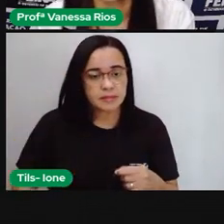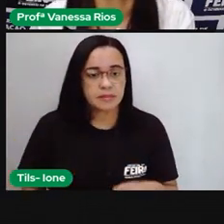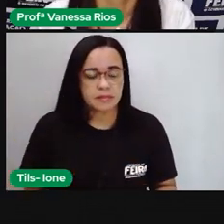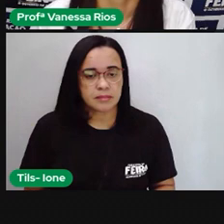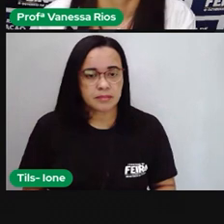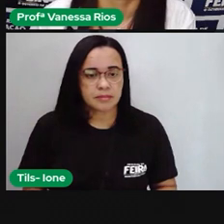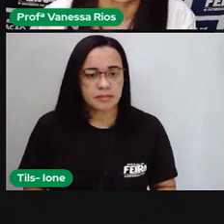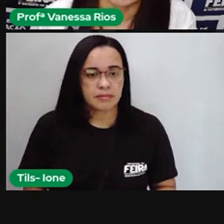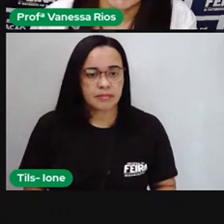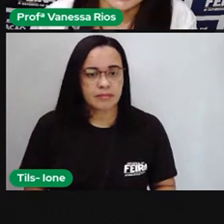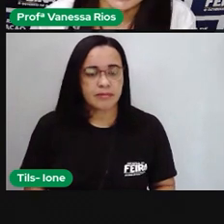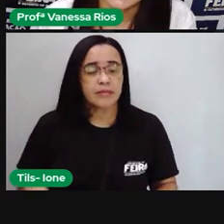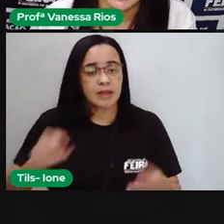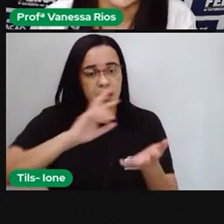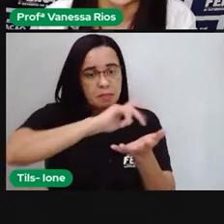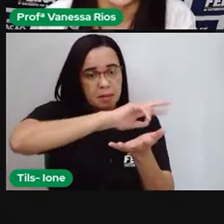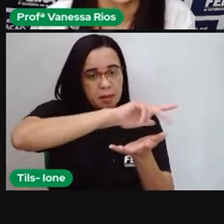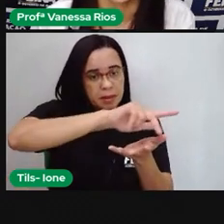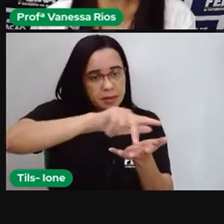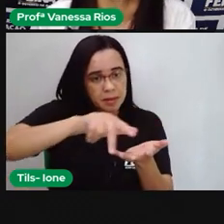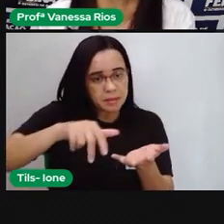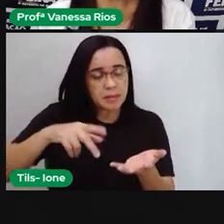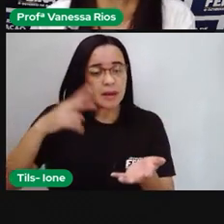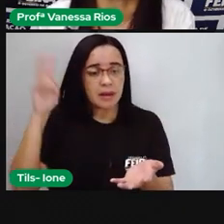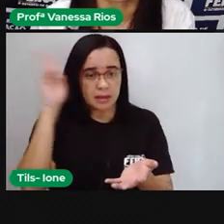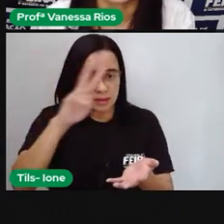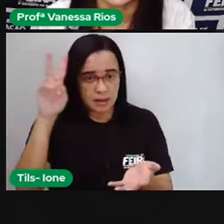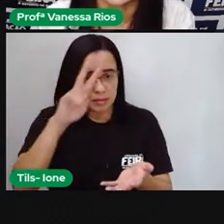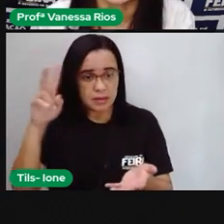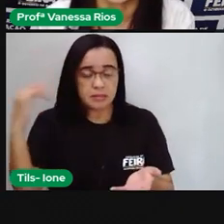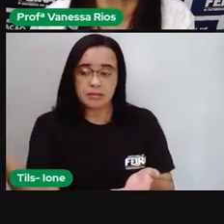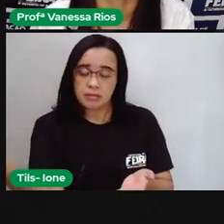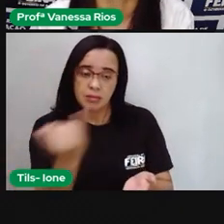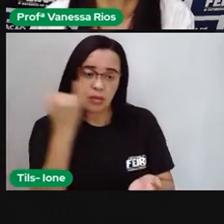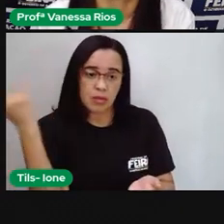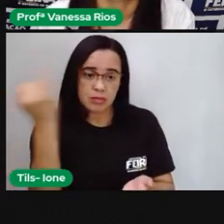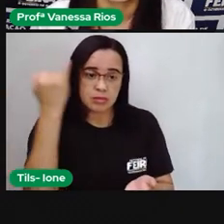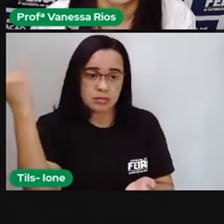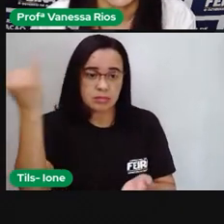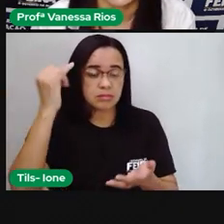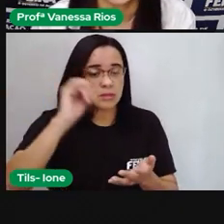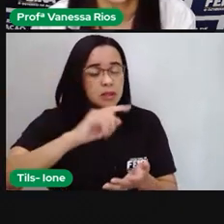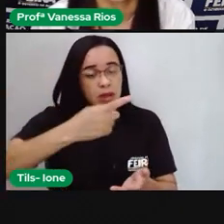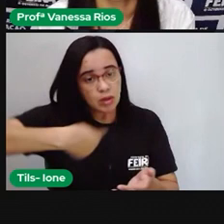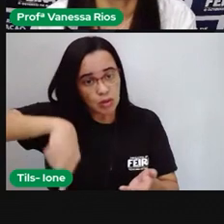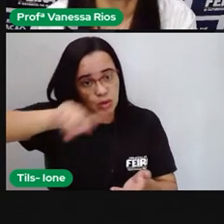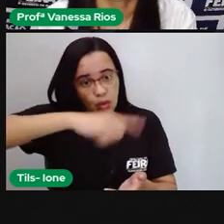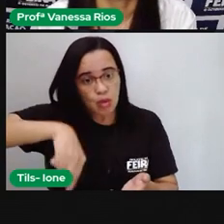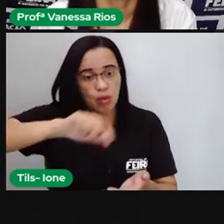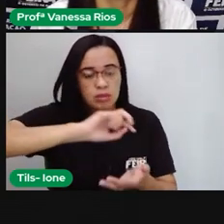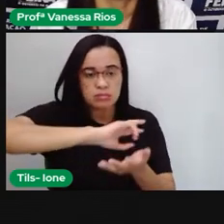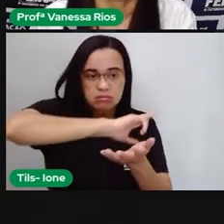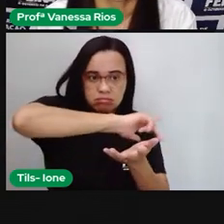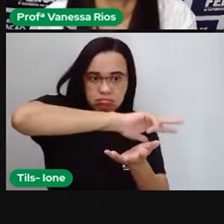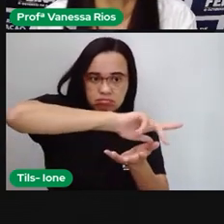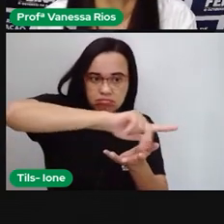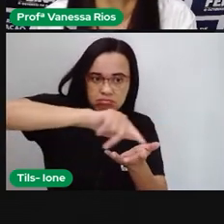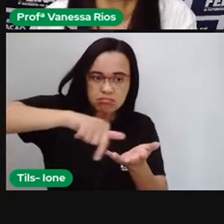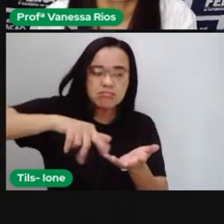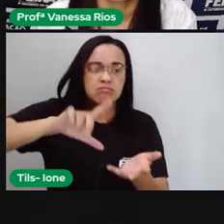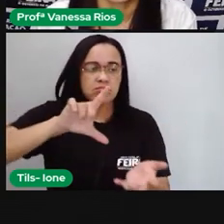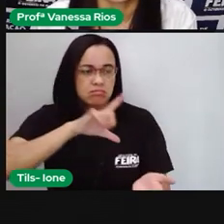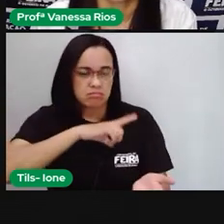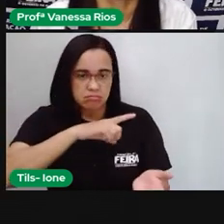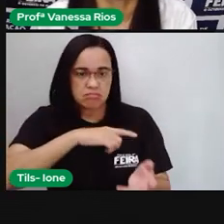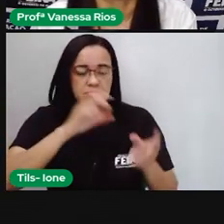sobre diversidade, né? Sobre a importância de sermos diversos e o quanto esse